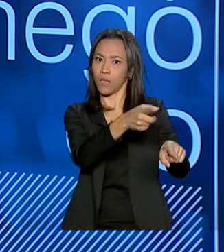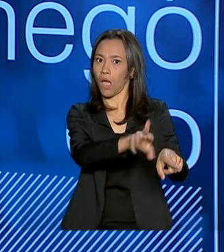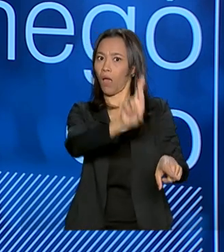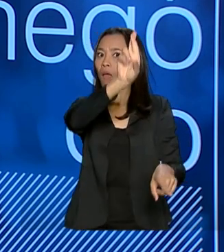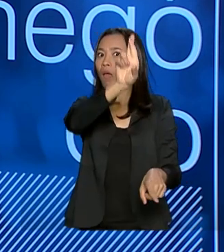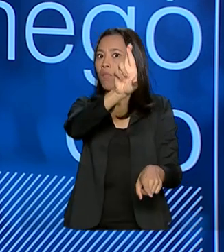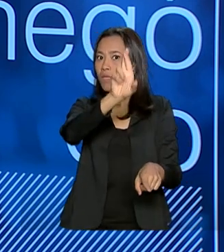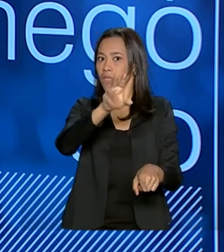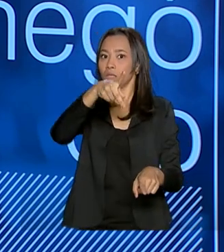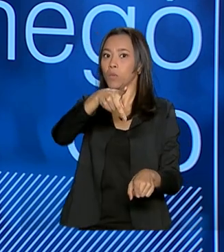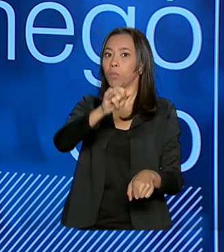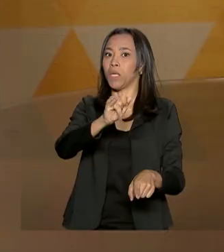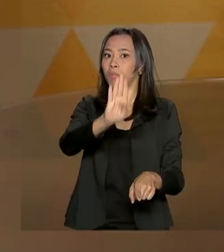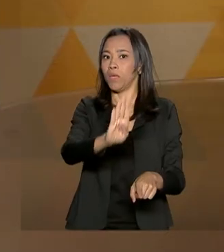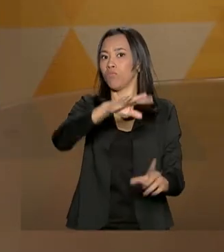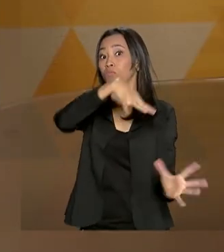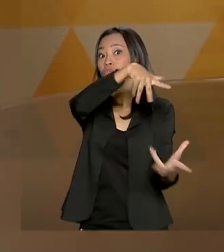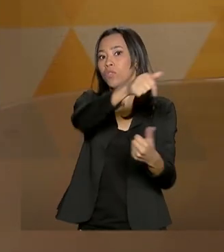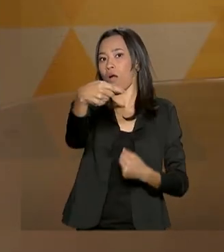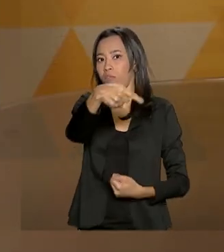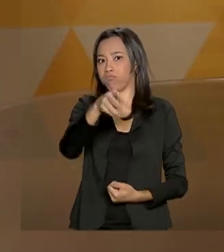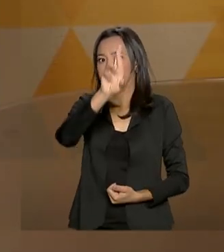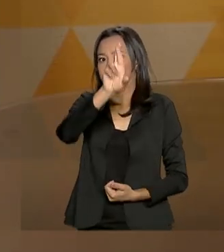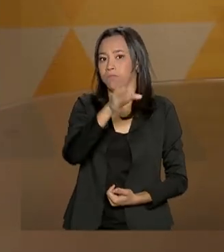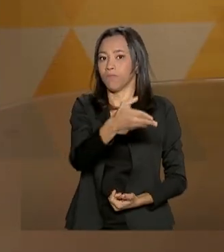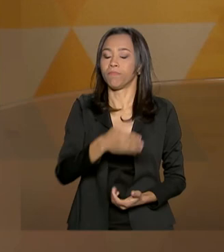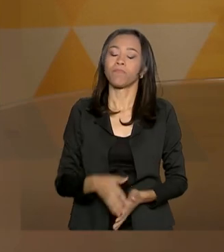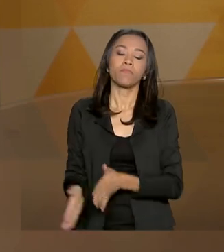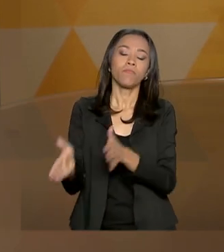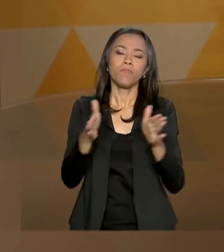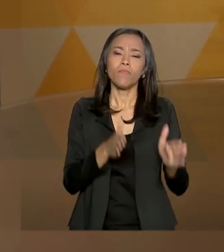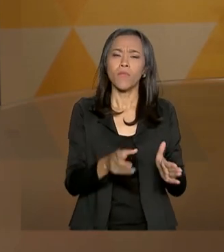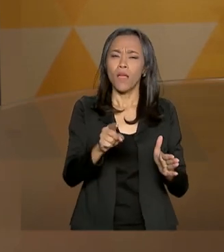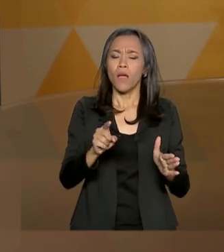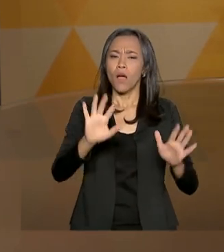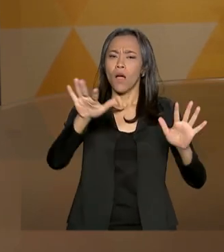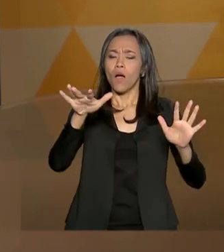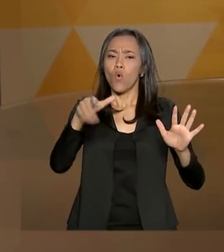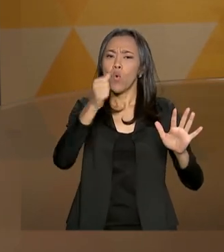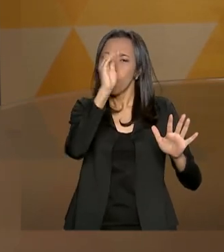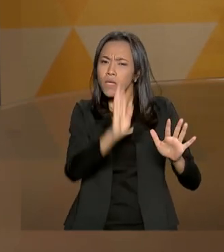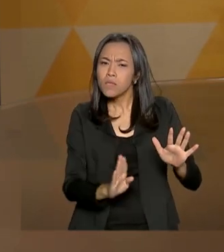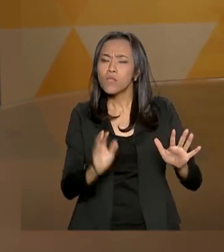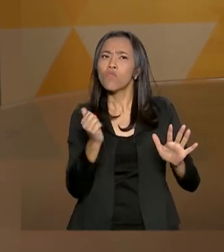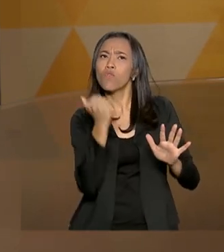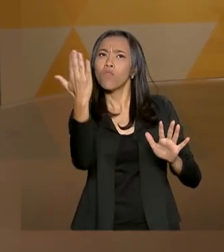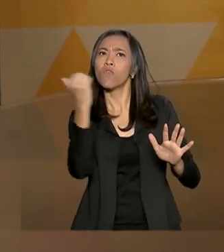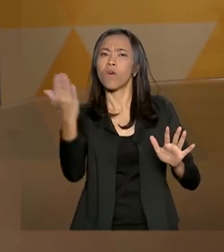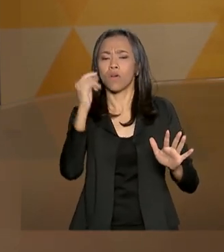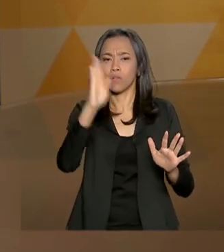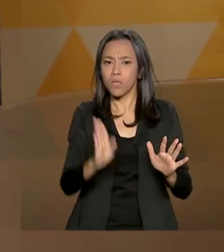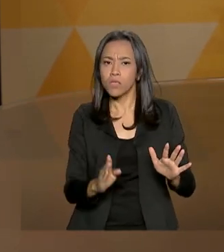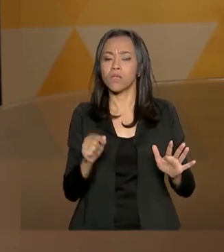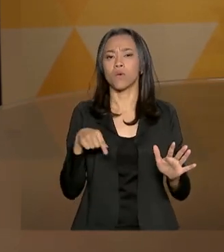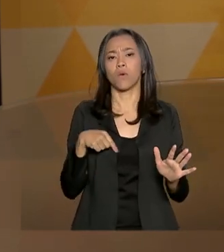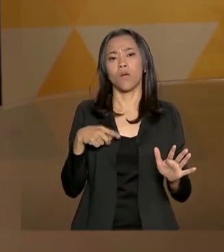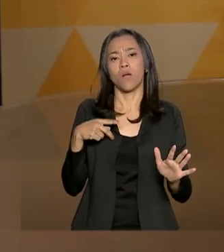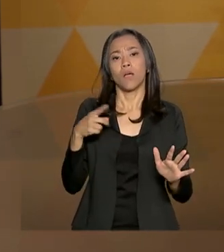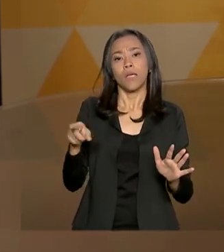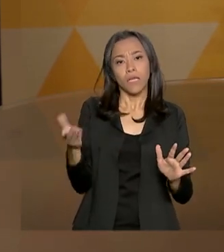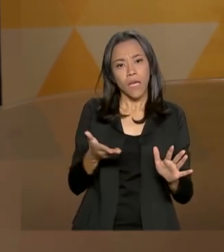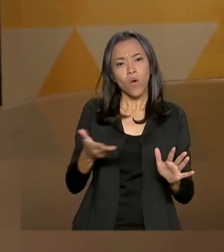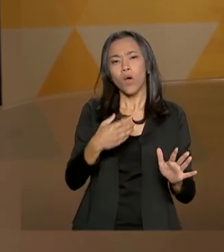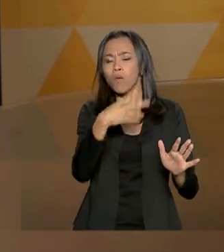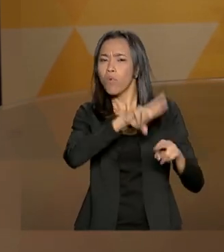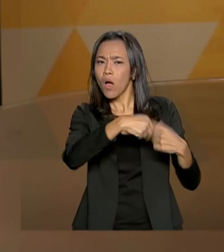grande parcela do PIB mundial. A imagem do Brasil no exterior, a confiança em relação ao Brasil na visão do senhor e a partir dessas